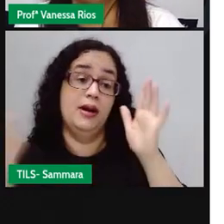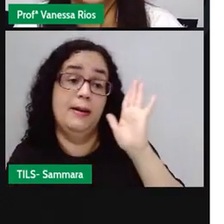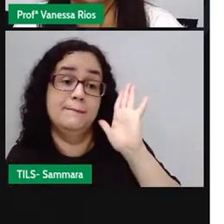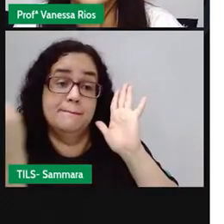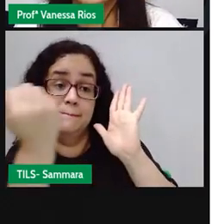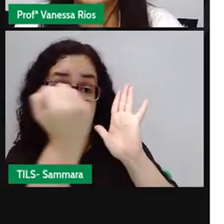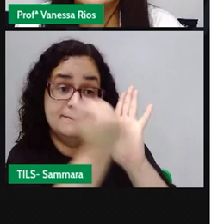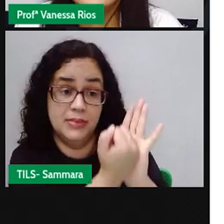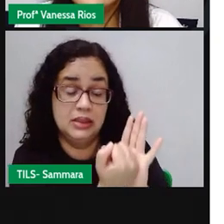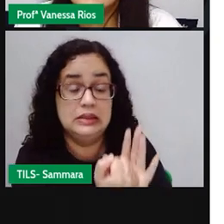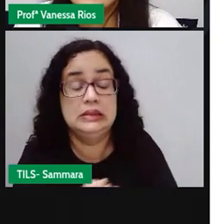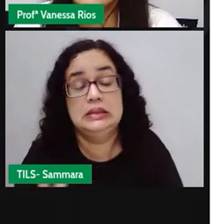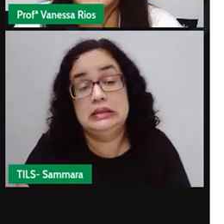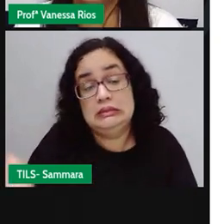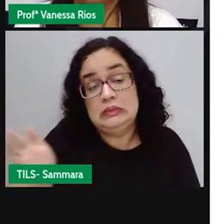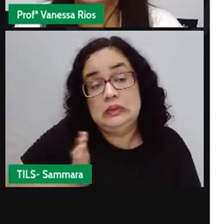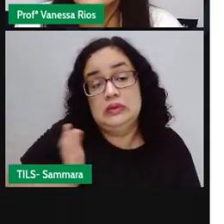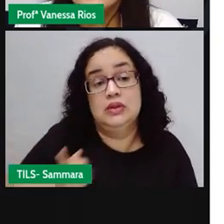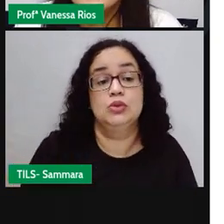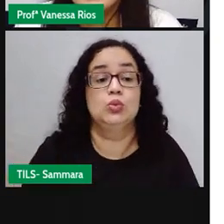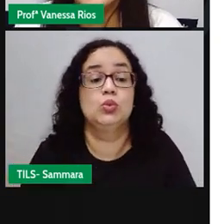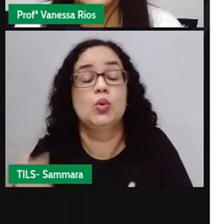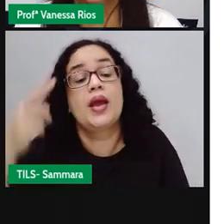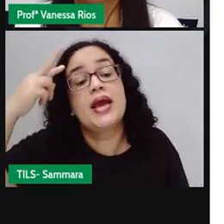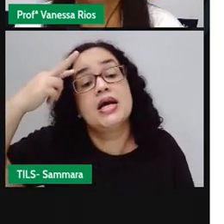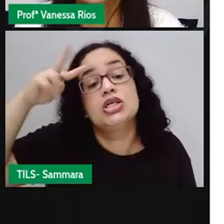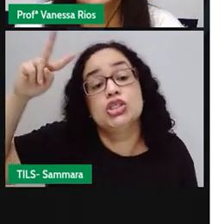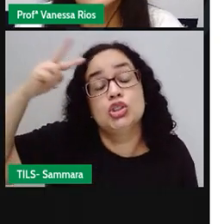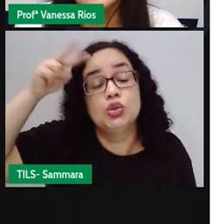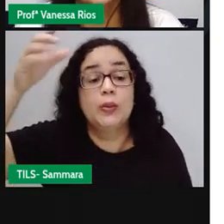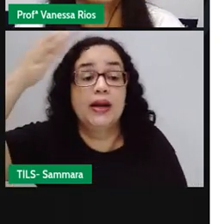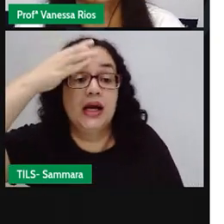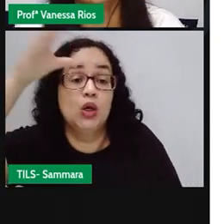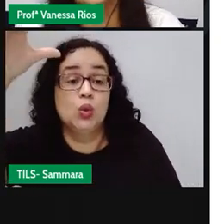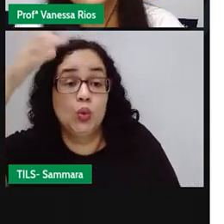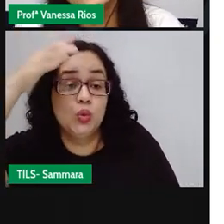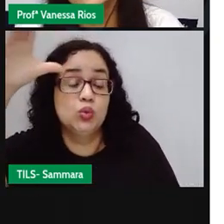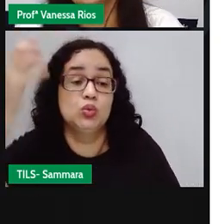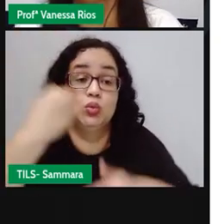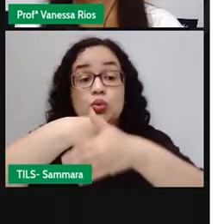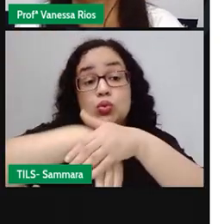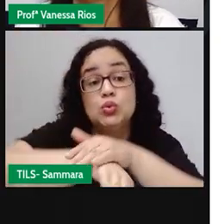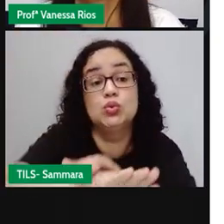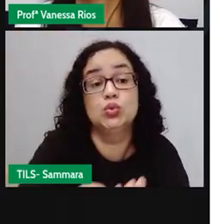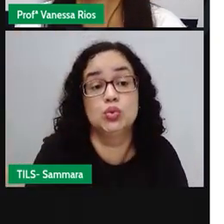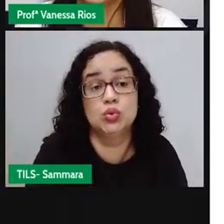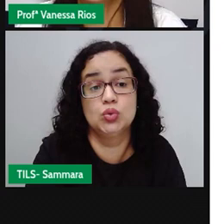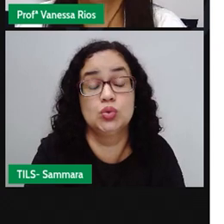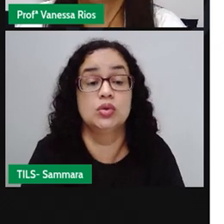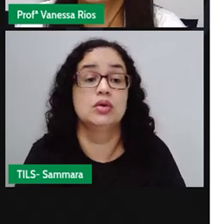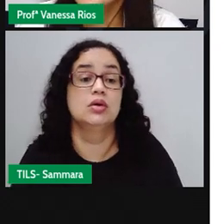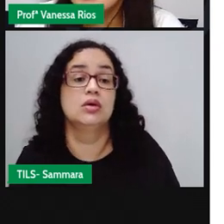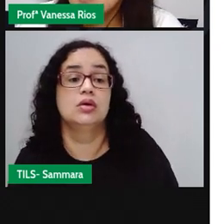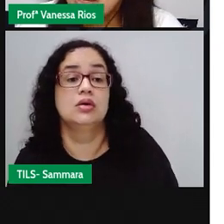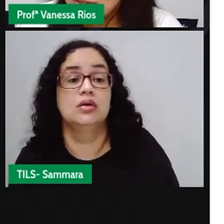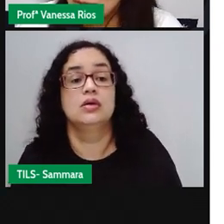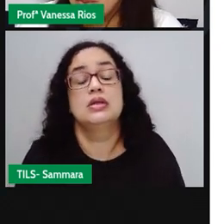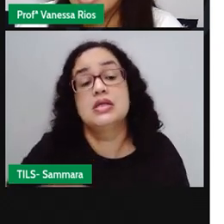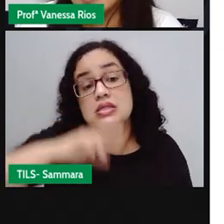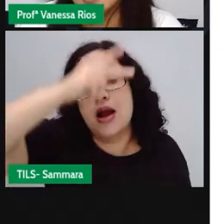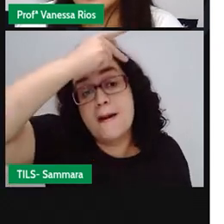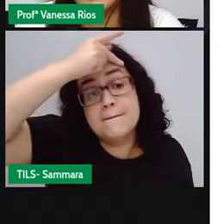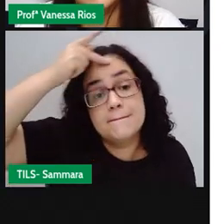traduz aí a riqueza, a história, a cultura, os costumes, os hábitos das